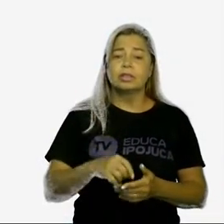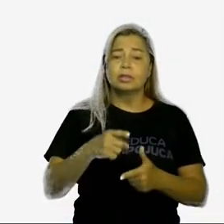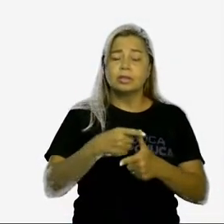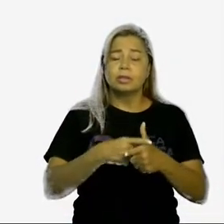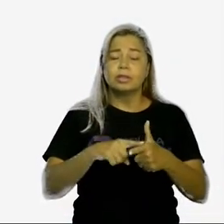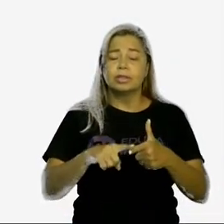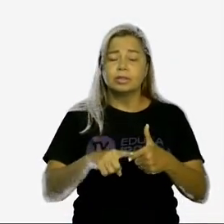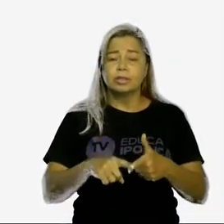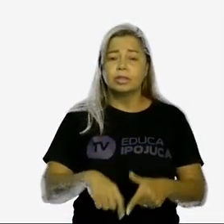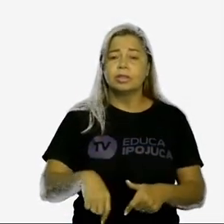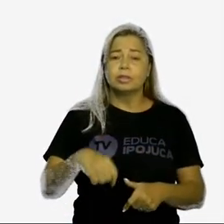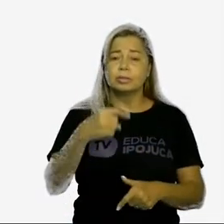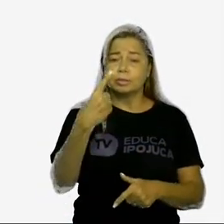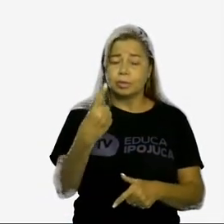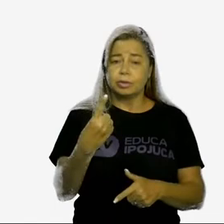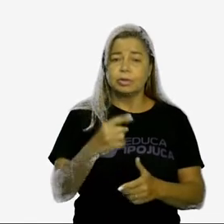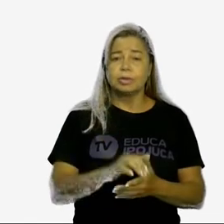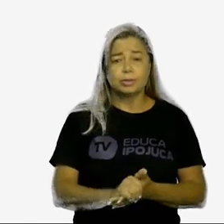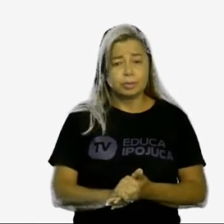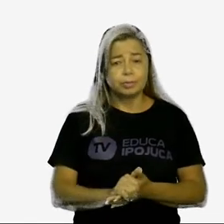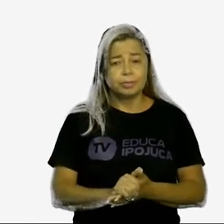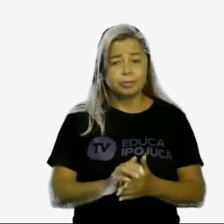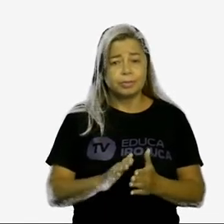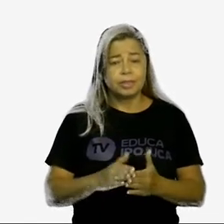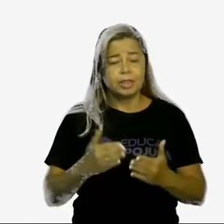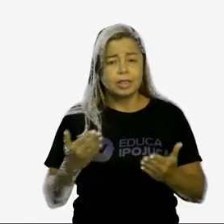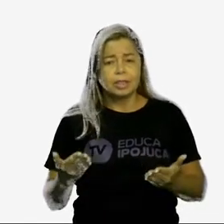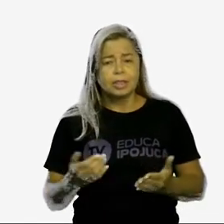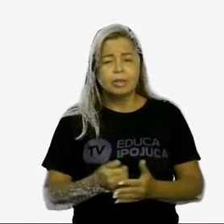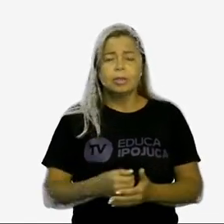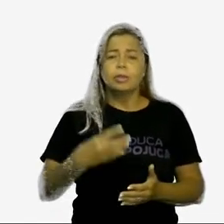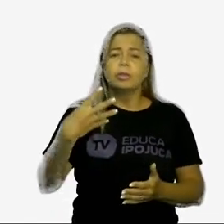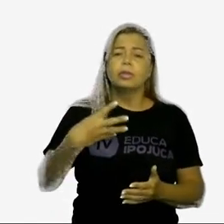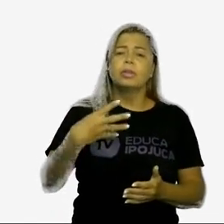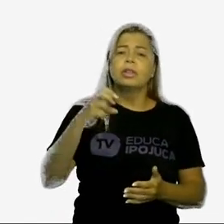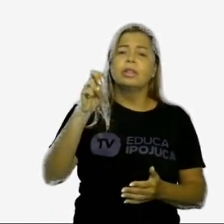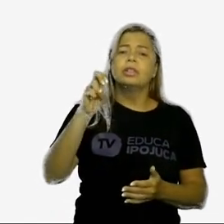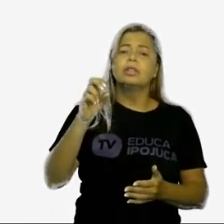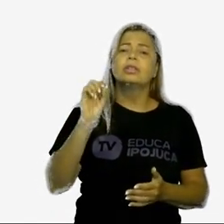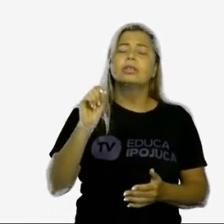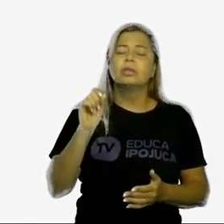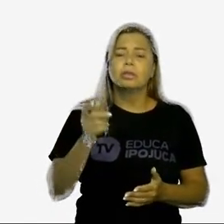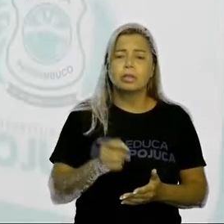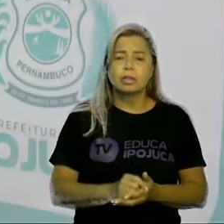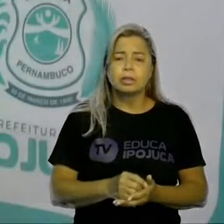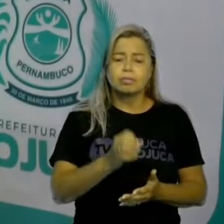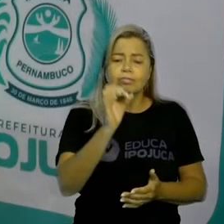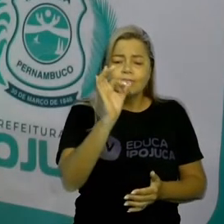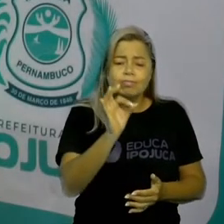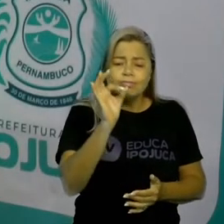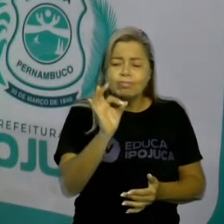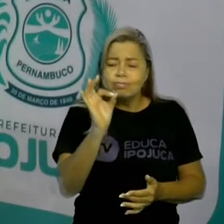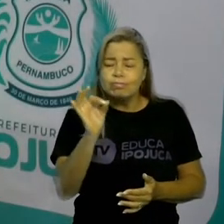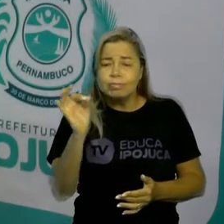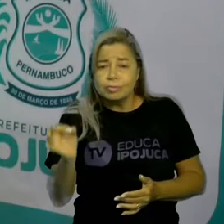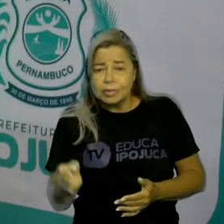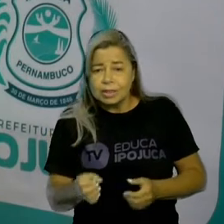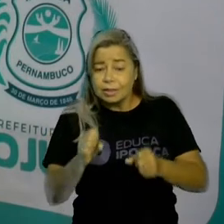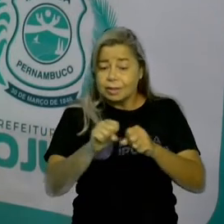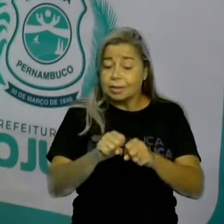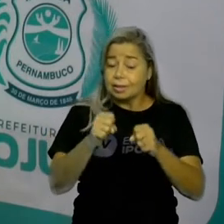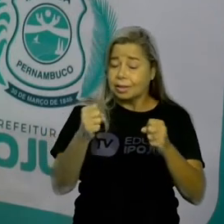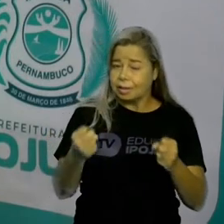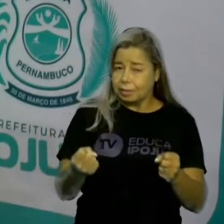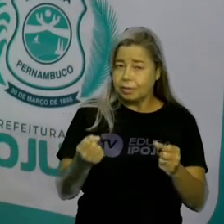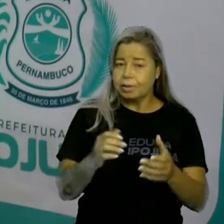é igual a 45. 45 o quê que nós estamos procurando? Peças com defeito.